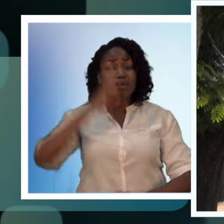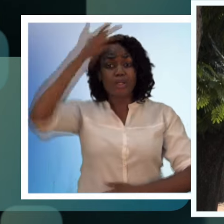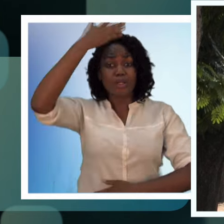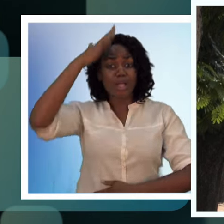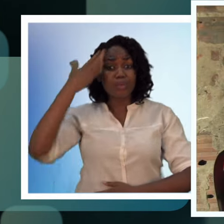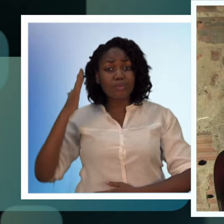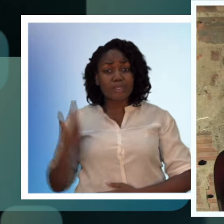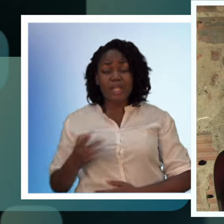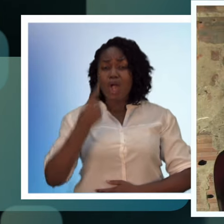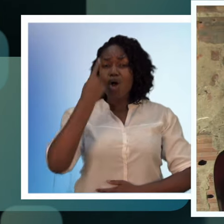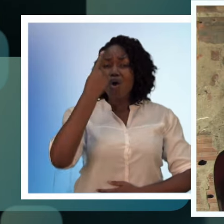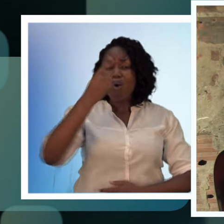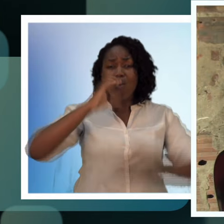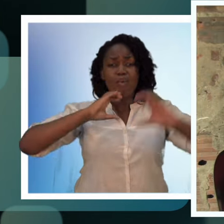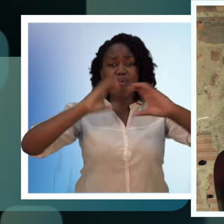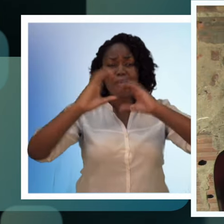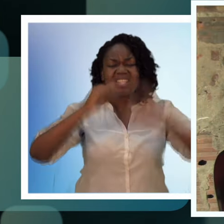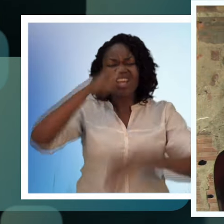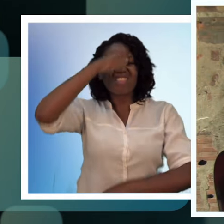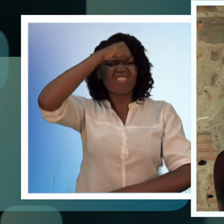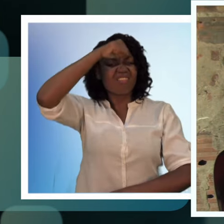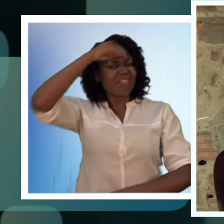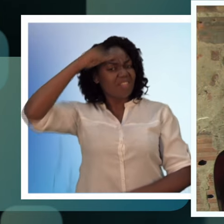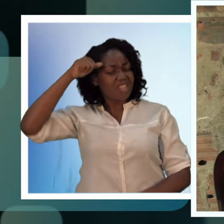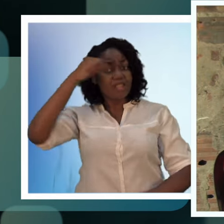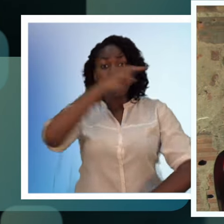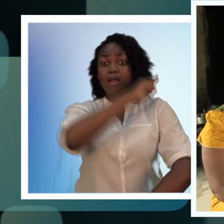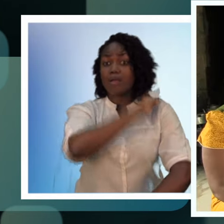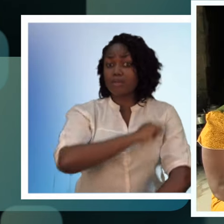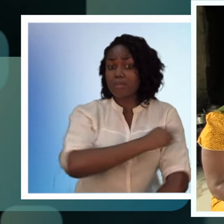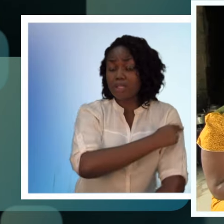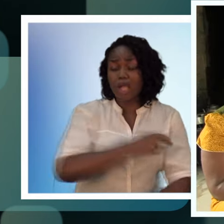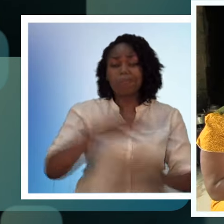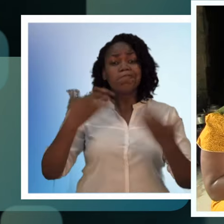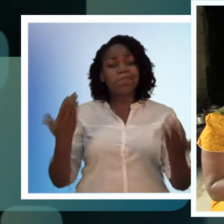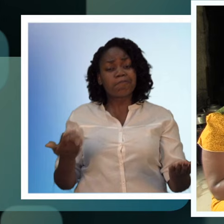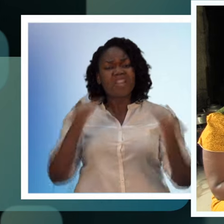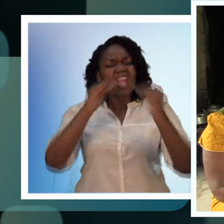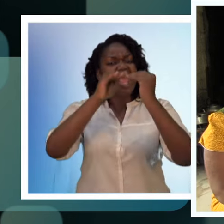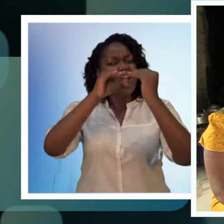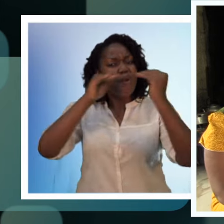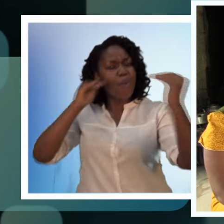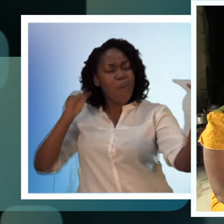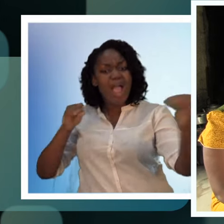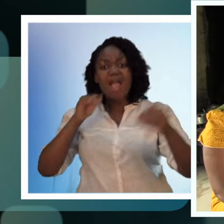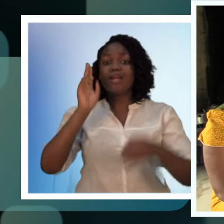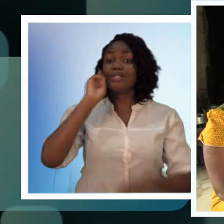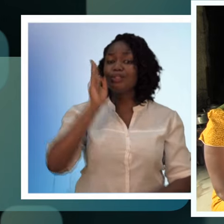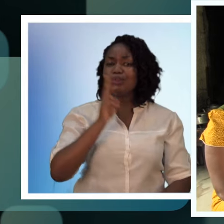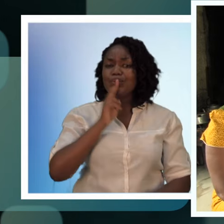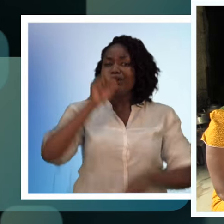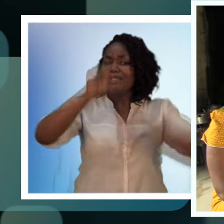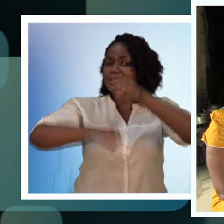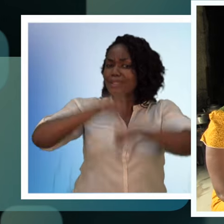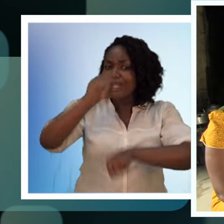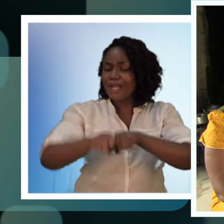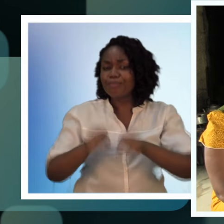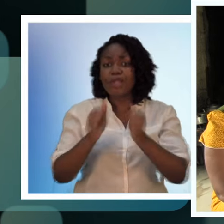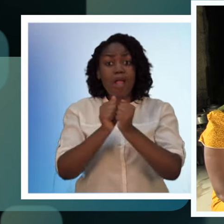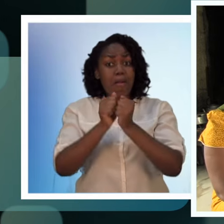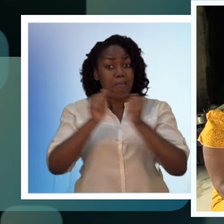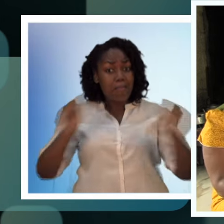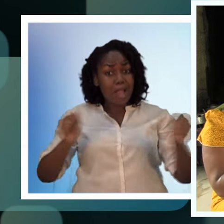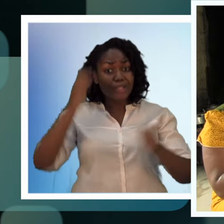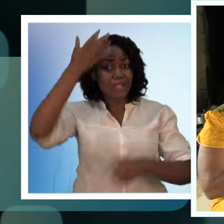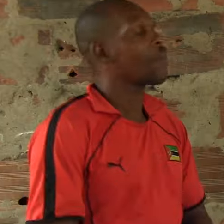Parece que não deu para entender muita coisa. É que Miguel usa gestos e quando se dirige à unidade sanitária, vai sempre com sua